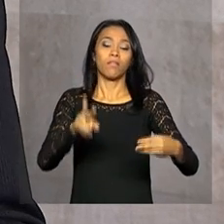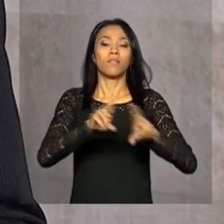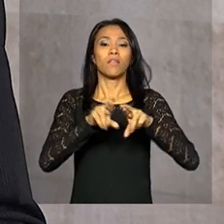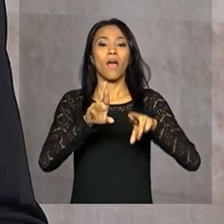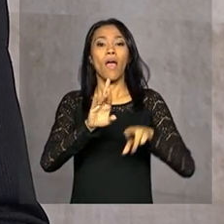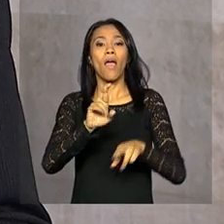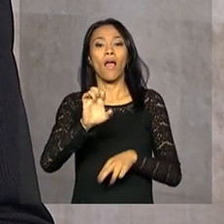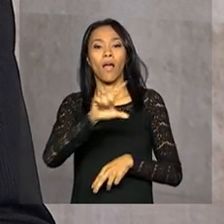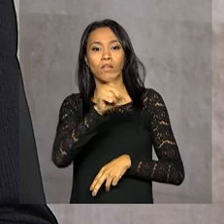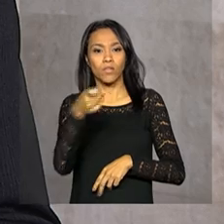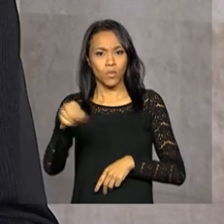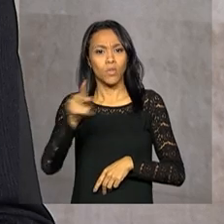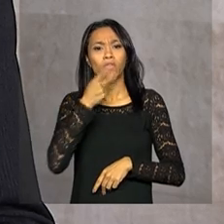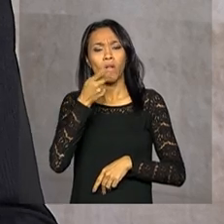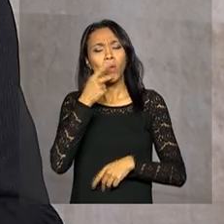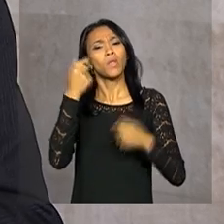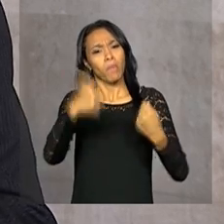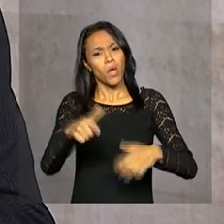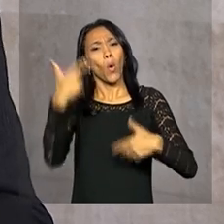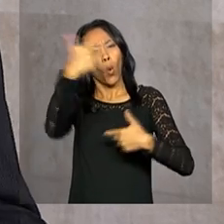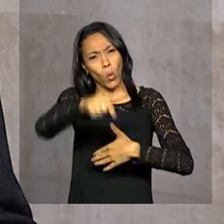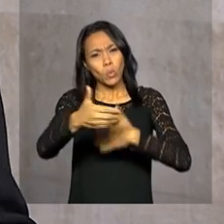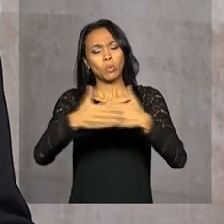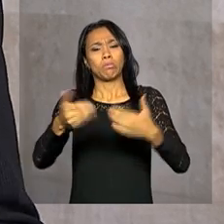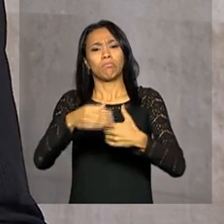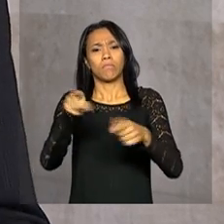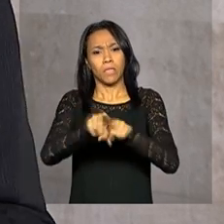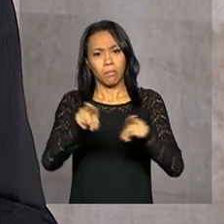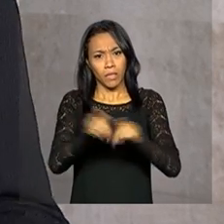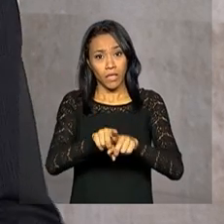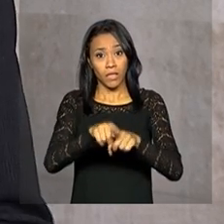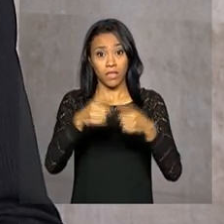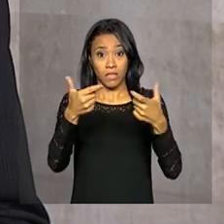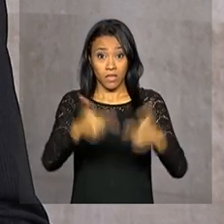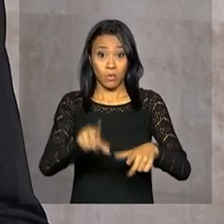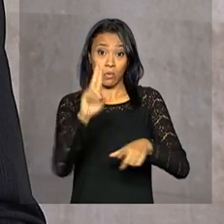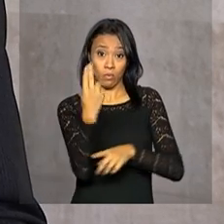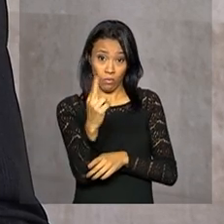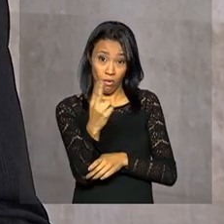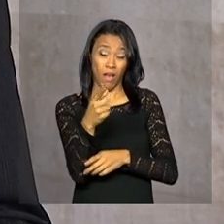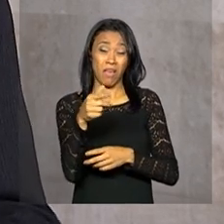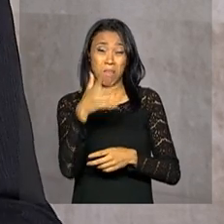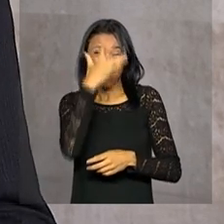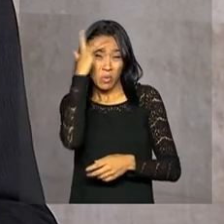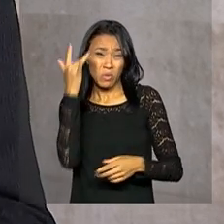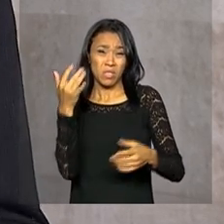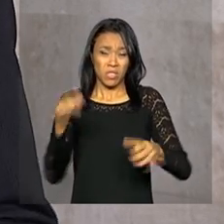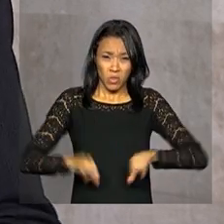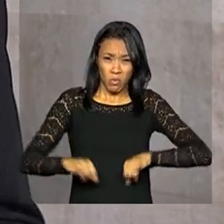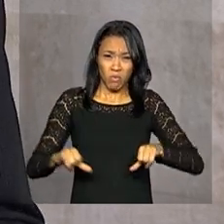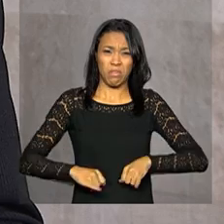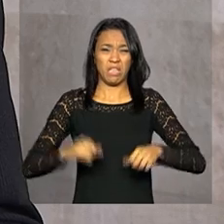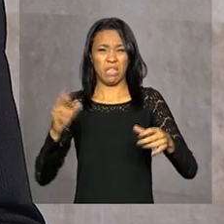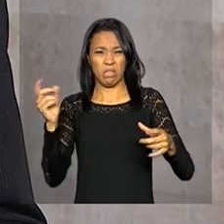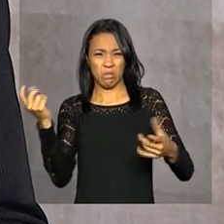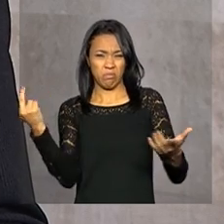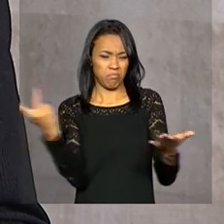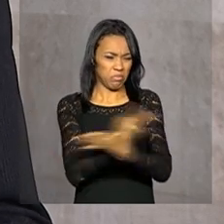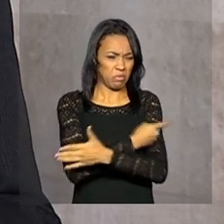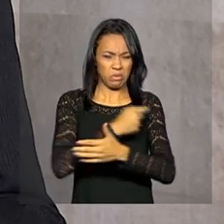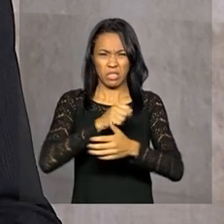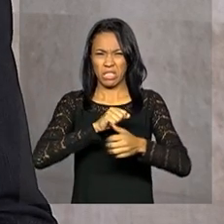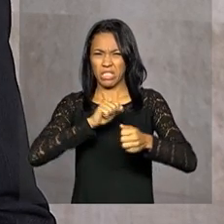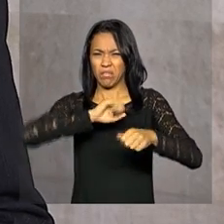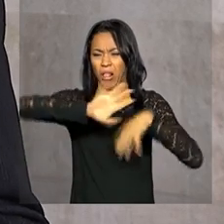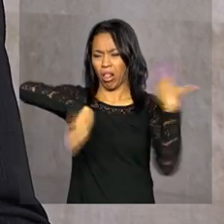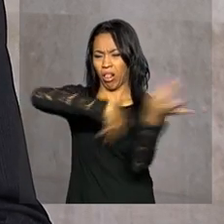atingiu o município de Dolores, no Uruguai, deixando aí quatro pessoas mortas, centenas de feridos e causando muita destruição na cidade.